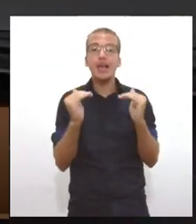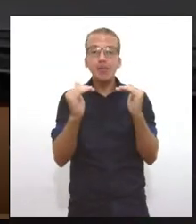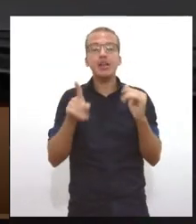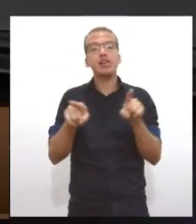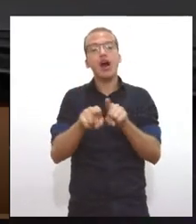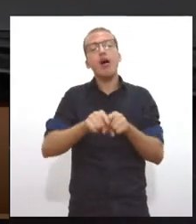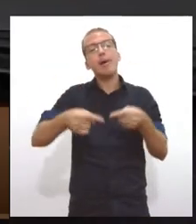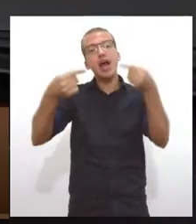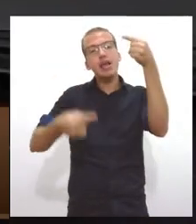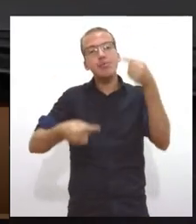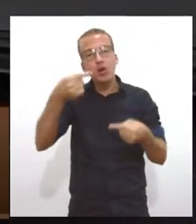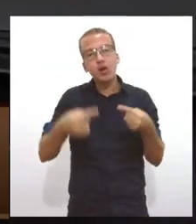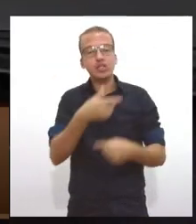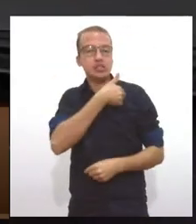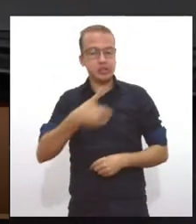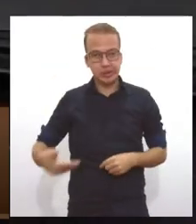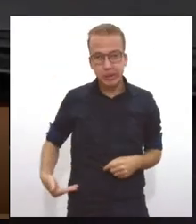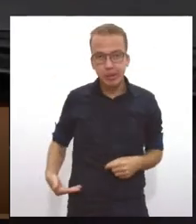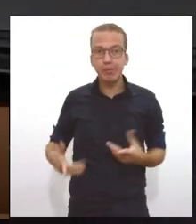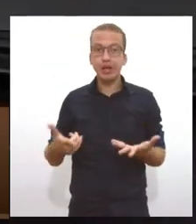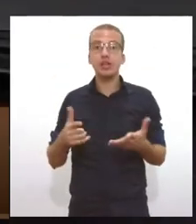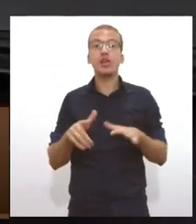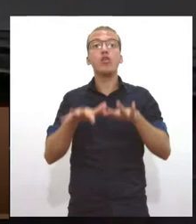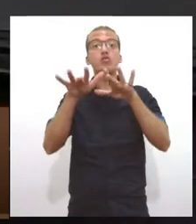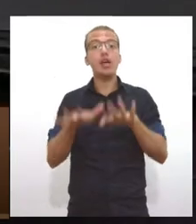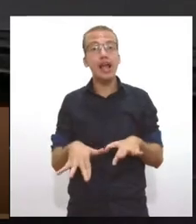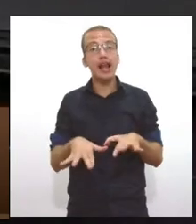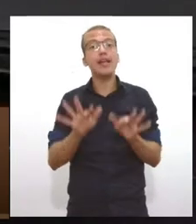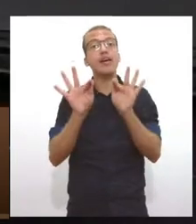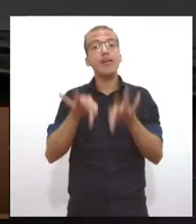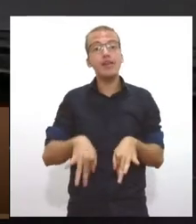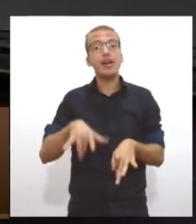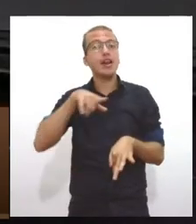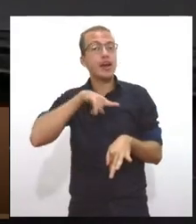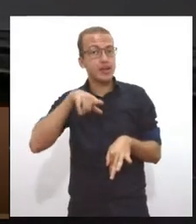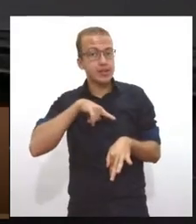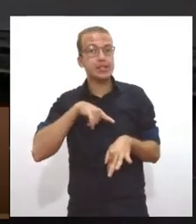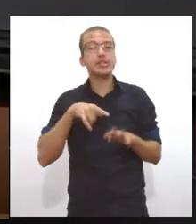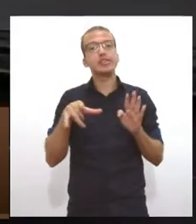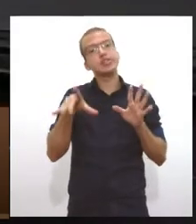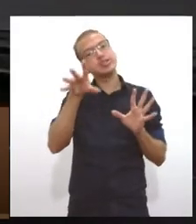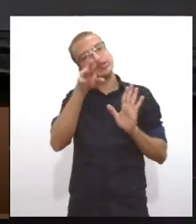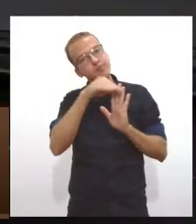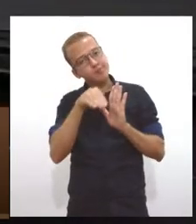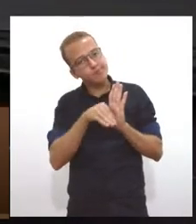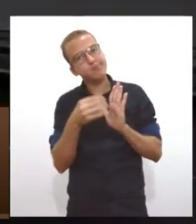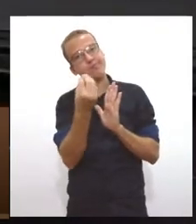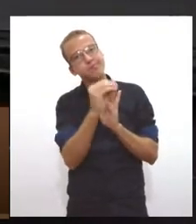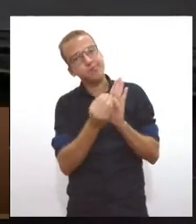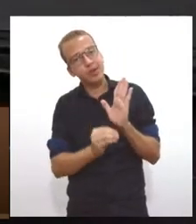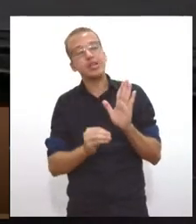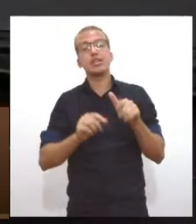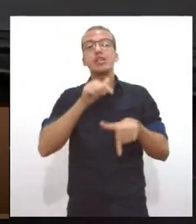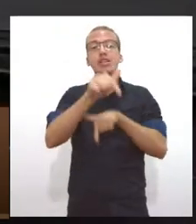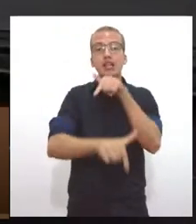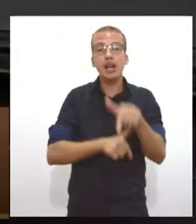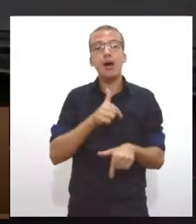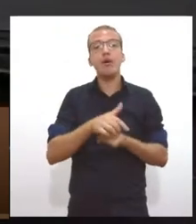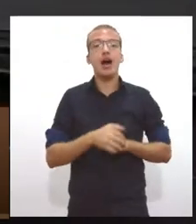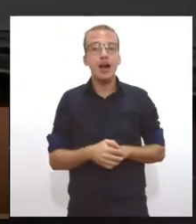seu relatório final essa perspectiva de dispensa para atividades que produzem alimentos, a